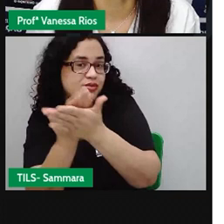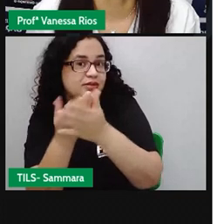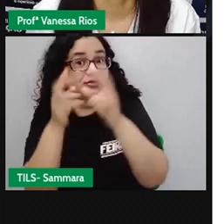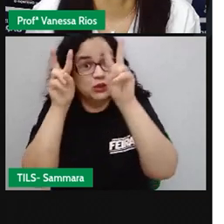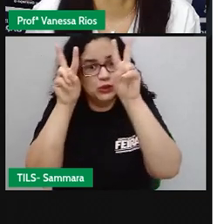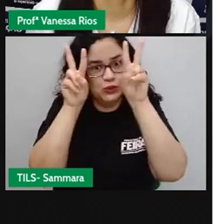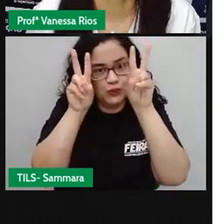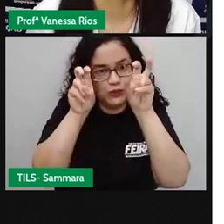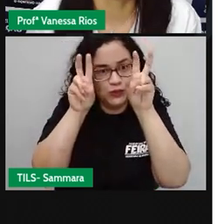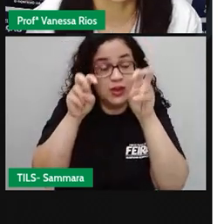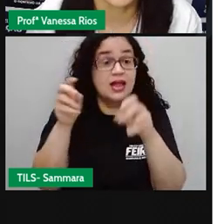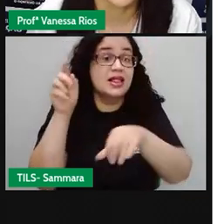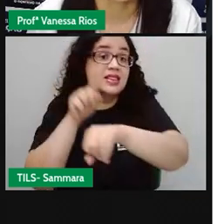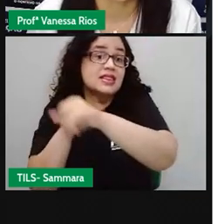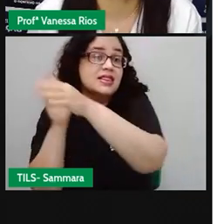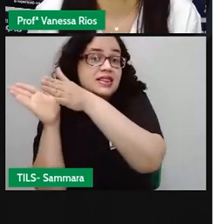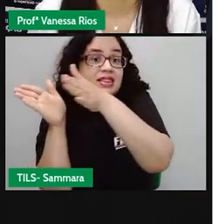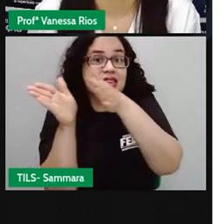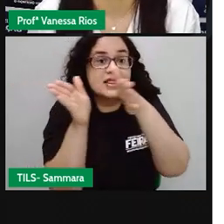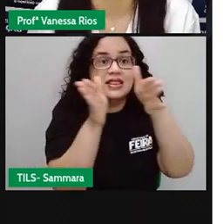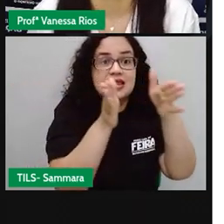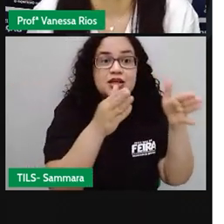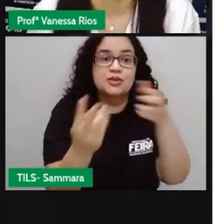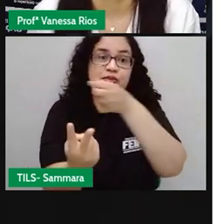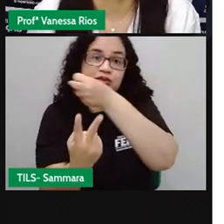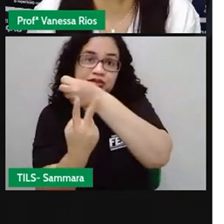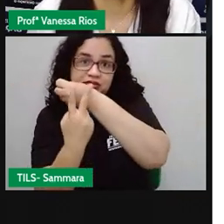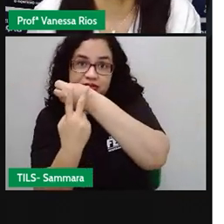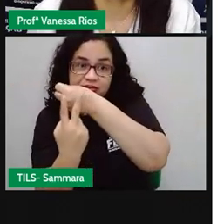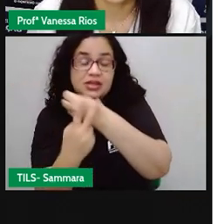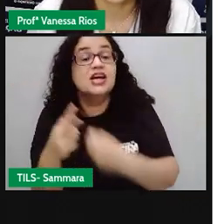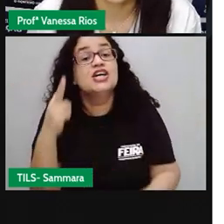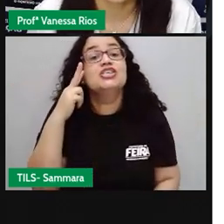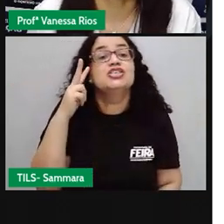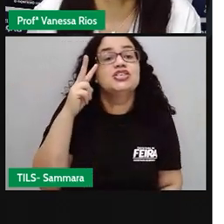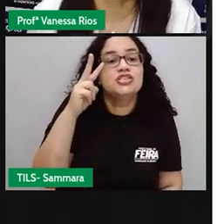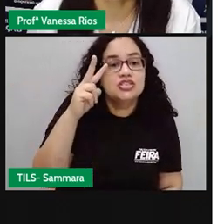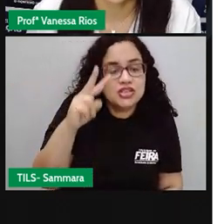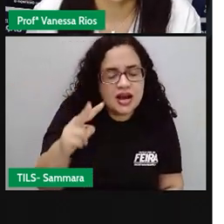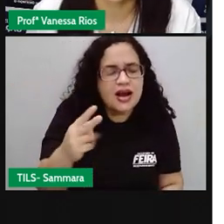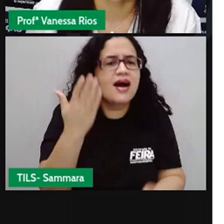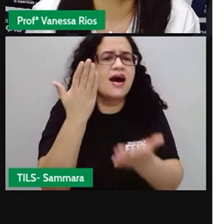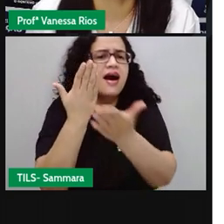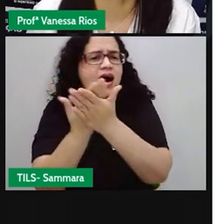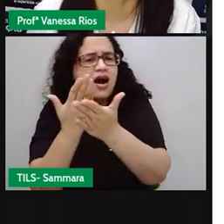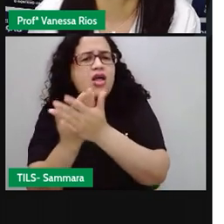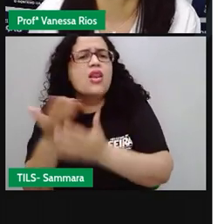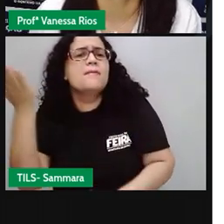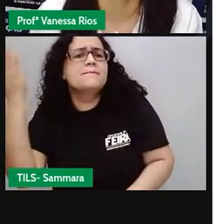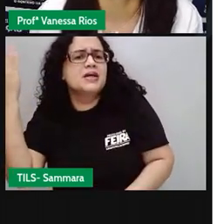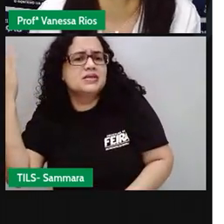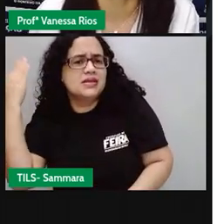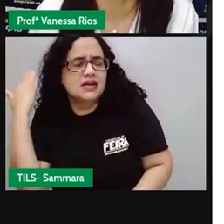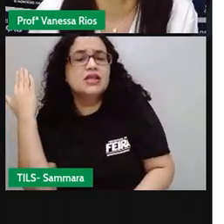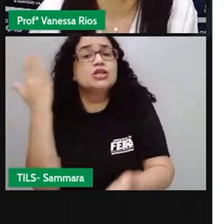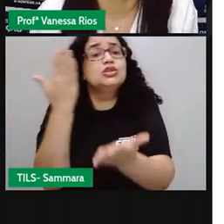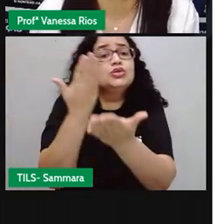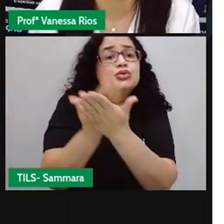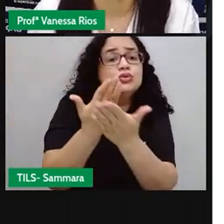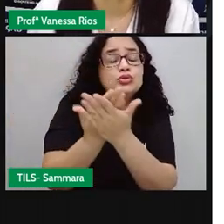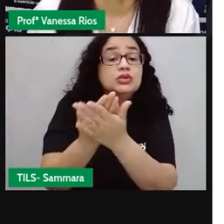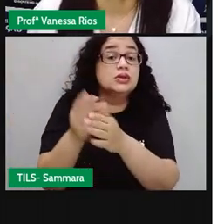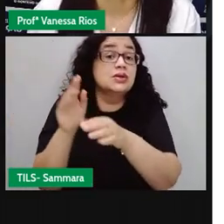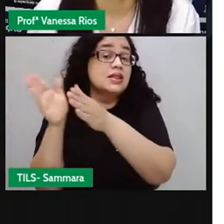sobre tempos verdais. A gente já vem aí em algumas aulas, né? Estudando sobre os tempos